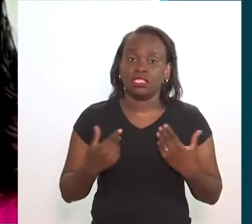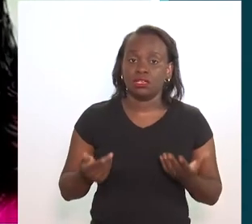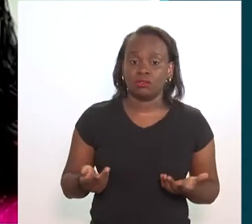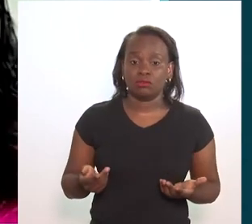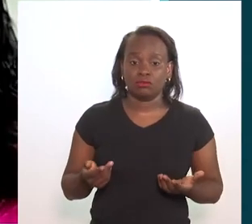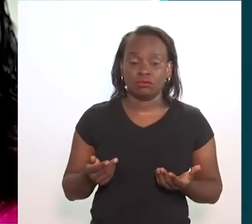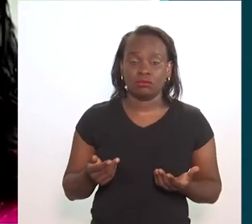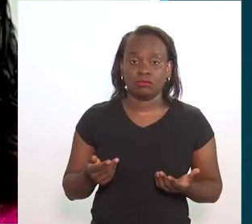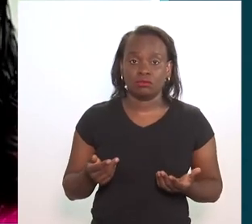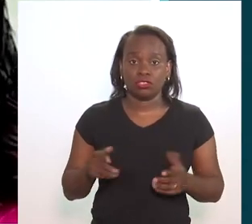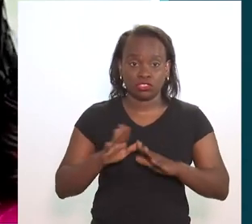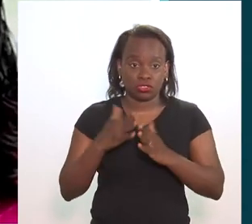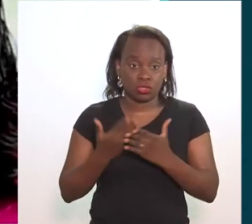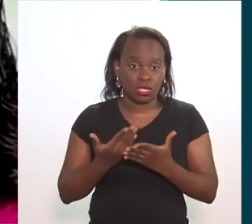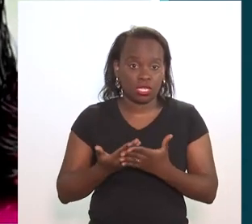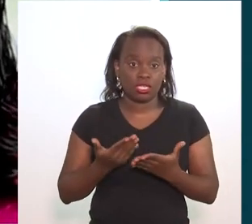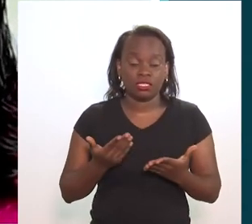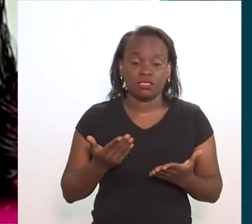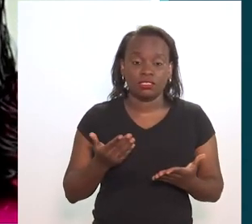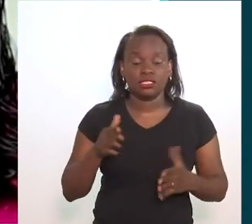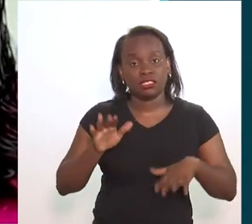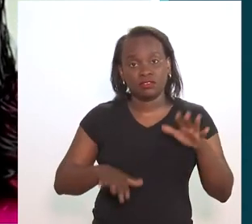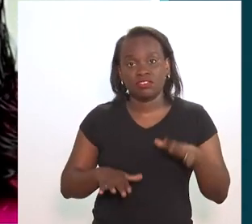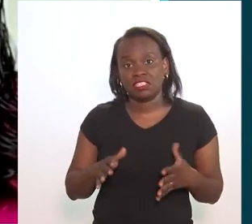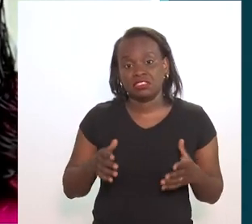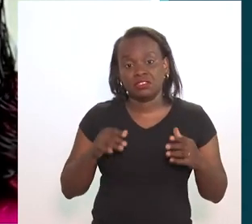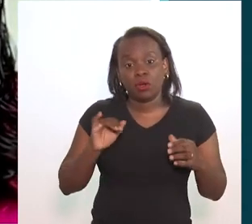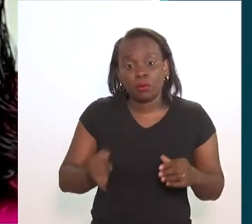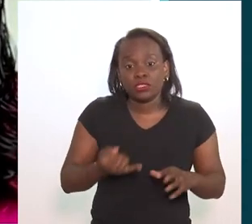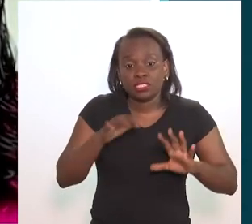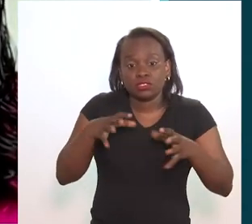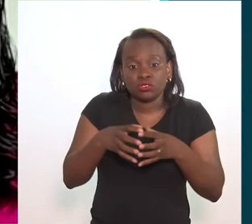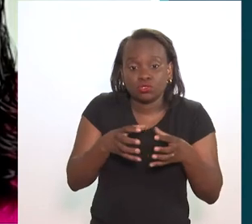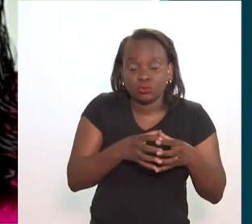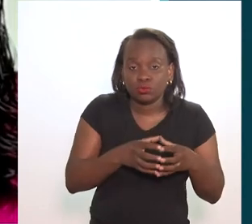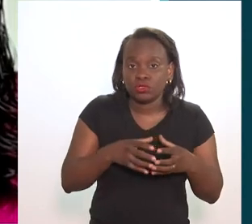tinha isso, e isso deixou de se ter muito tempo,